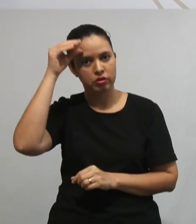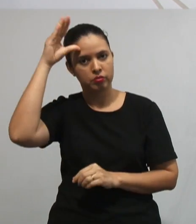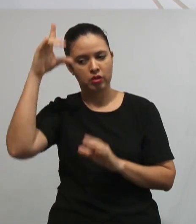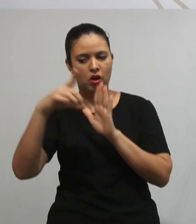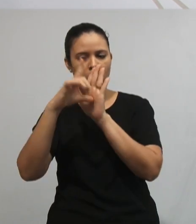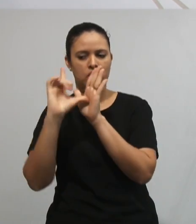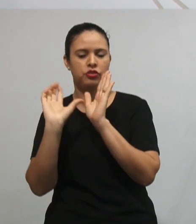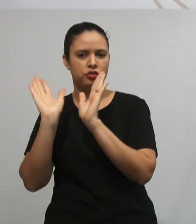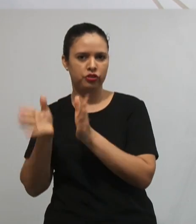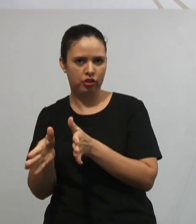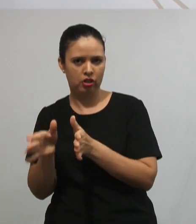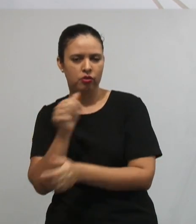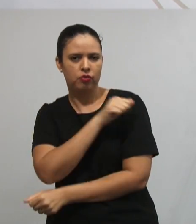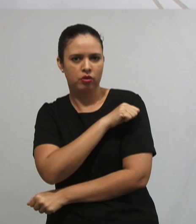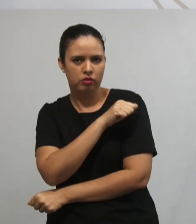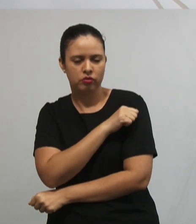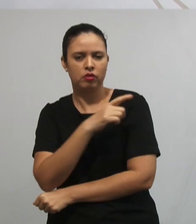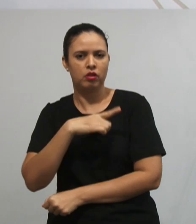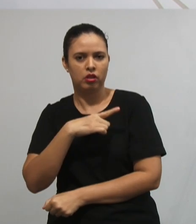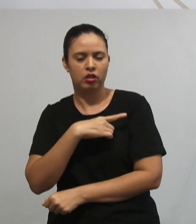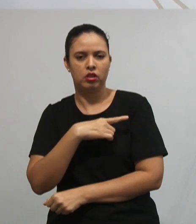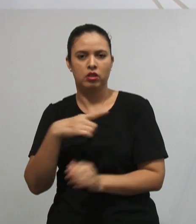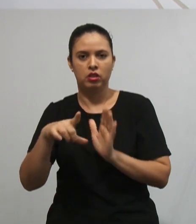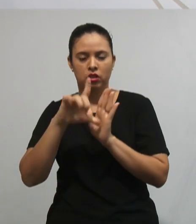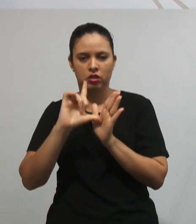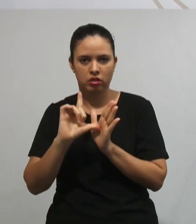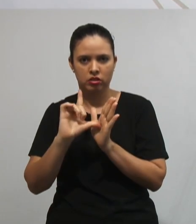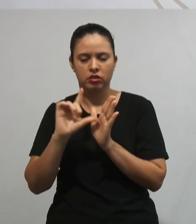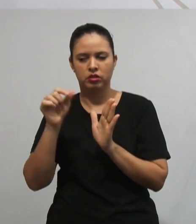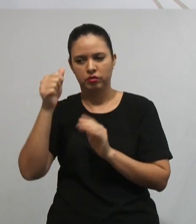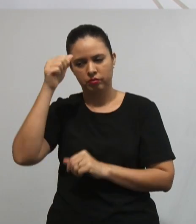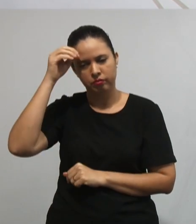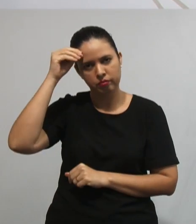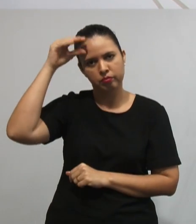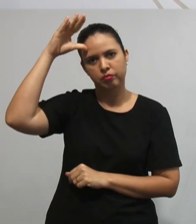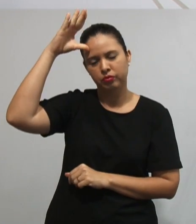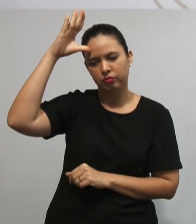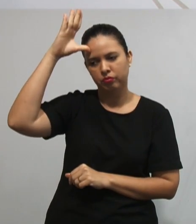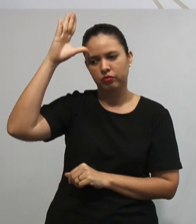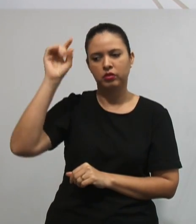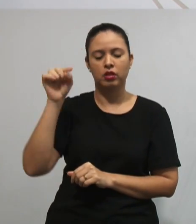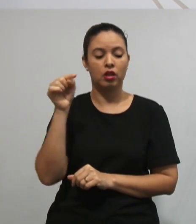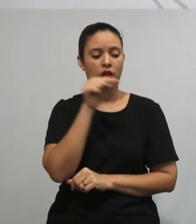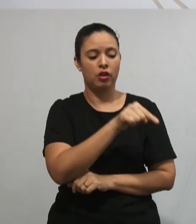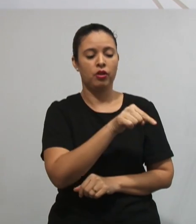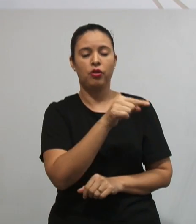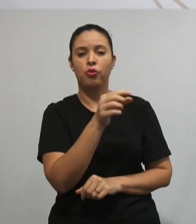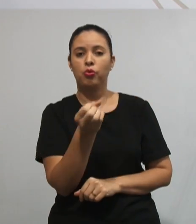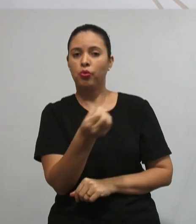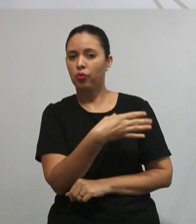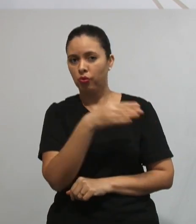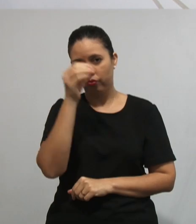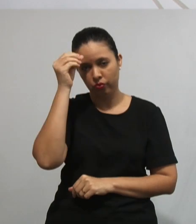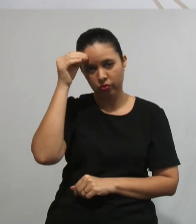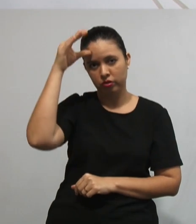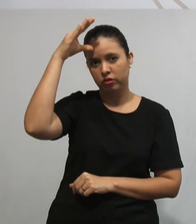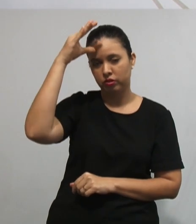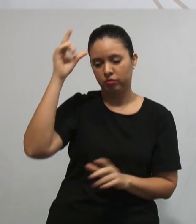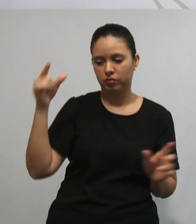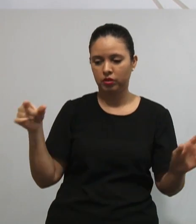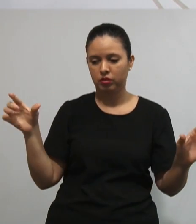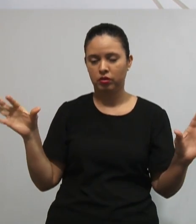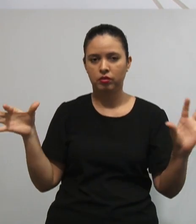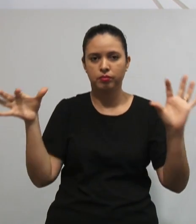conhecimento que o aluno tinha antes, ele vai se modificar, ele vai ser transformado a partir